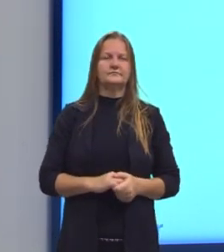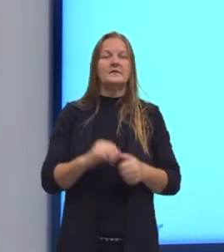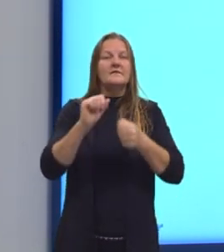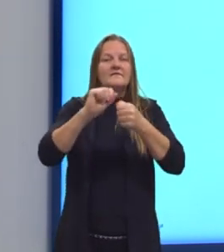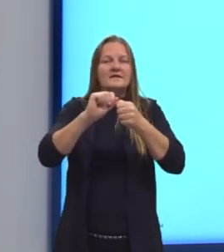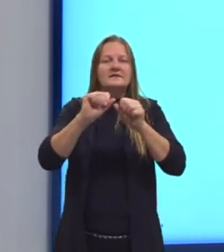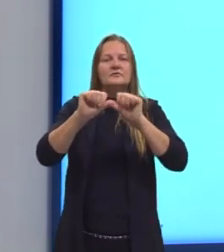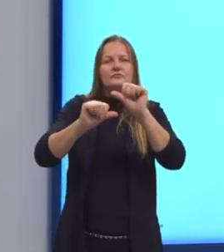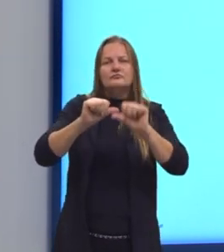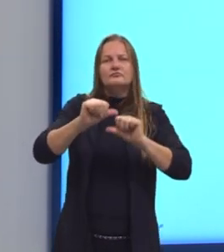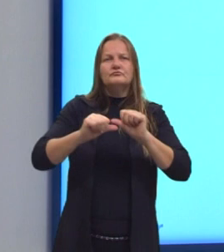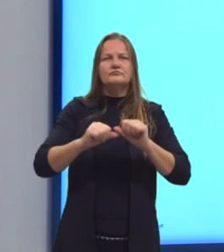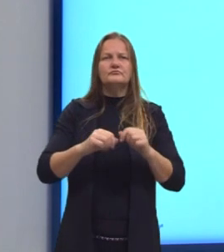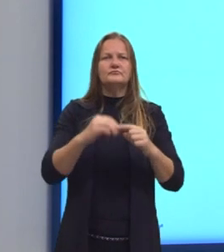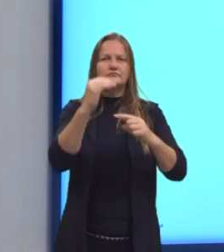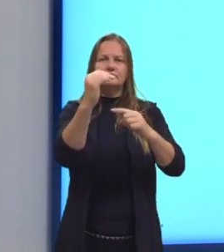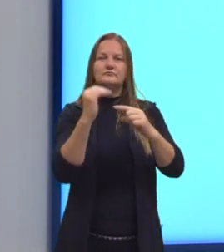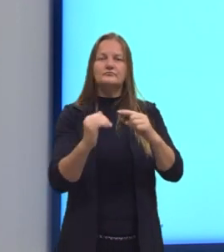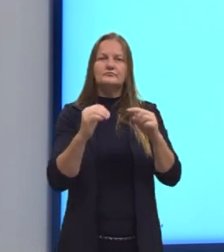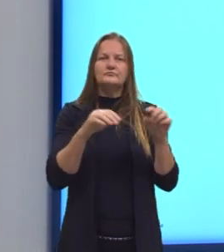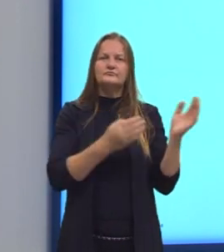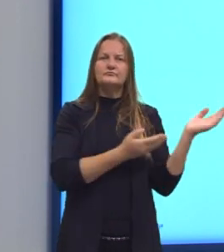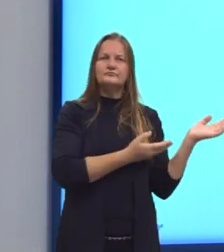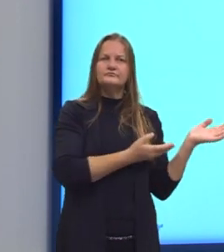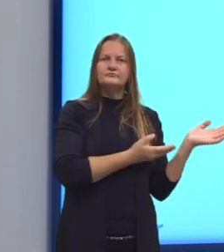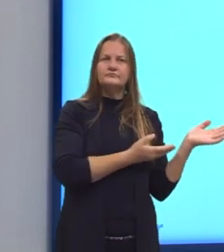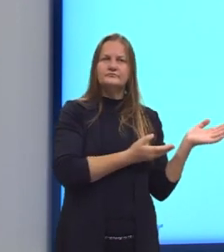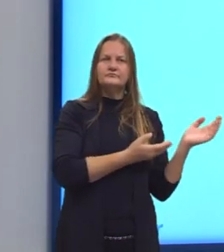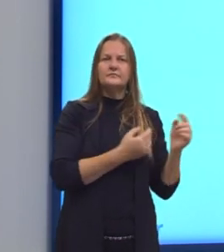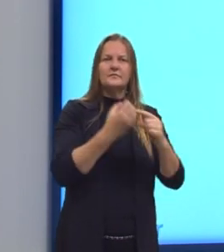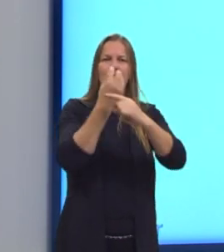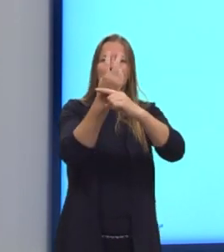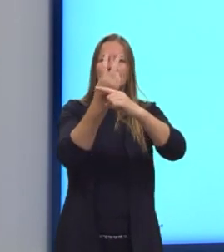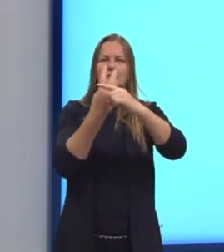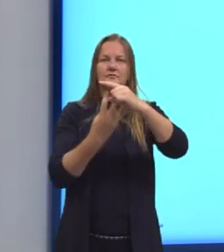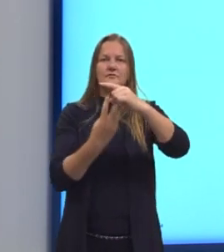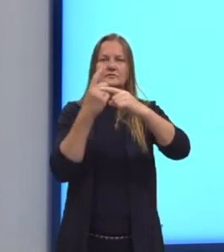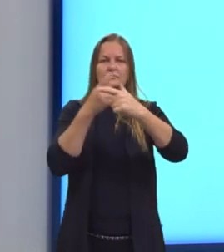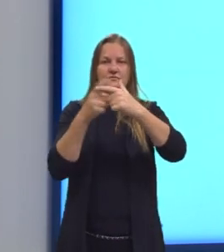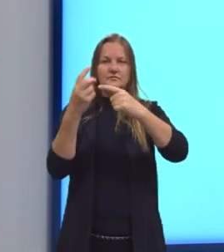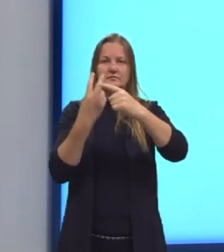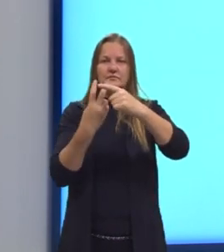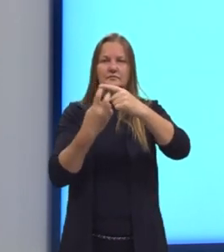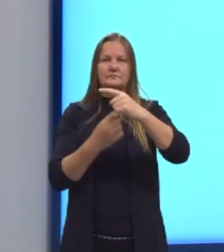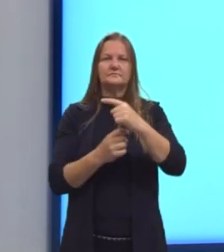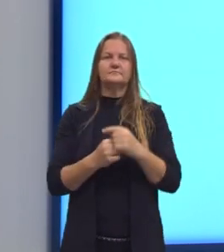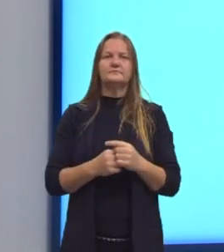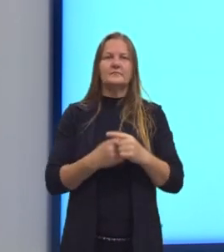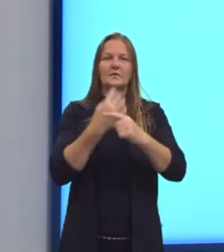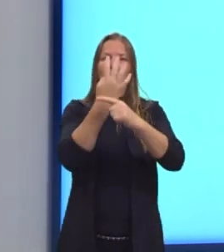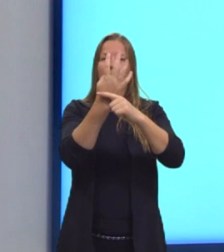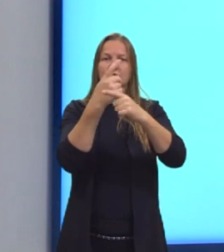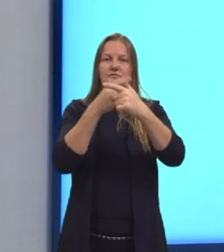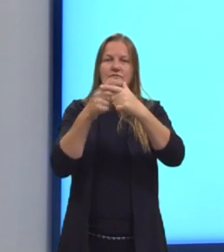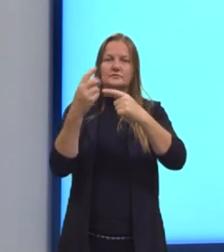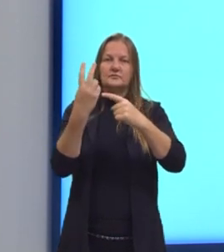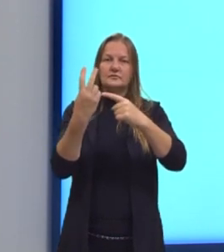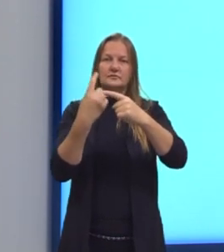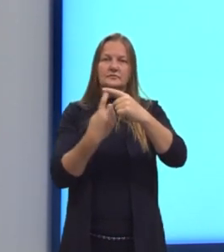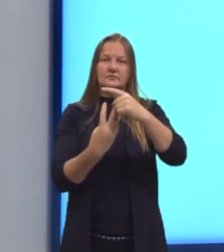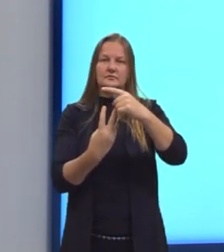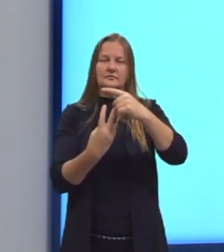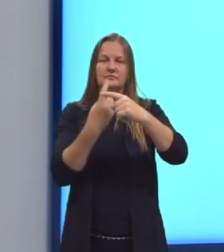Realizando a simplificação, nós temos que 2 dividido por 2 é 1, 4 dividido por 2